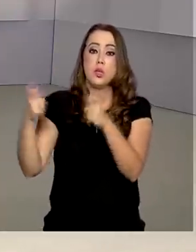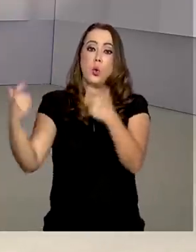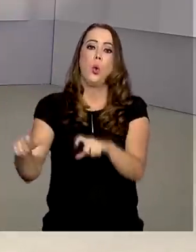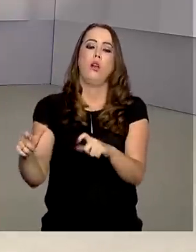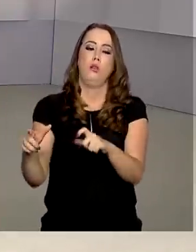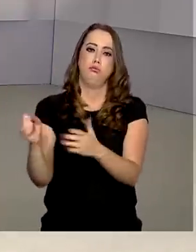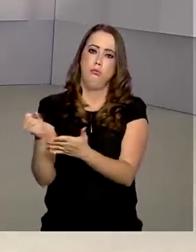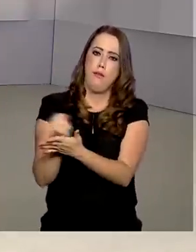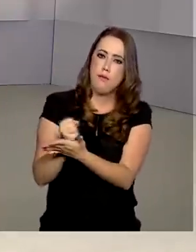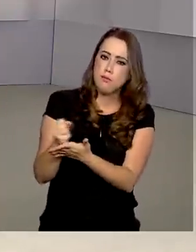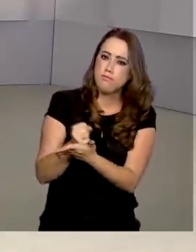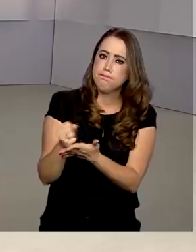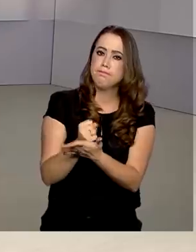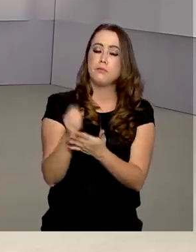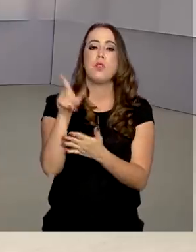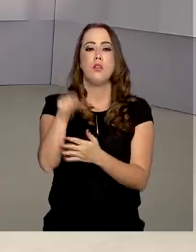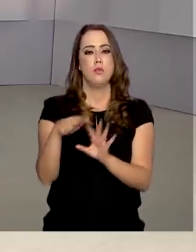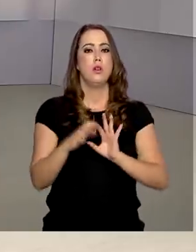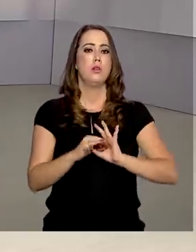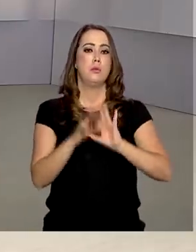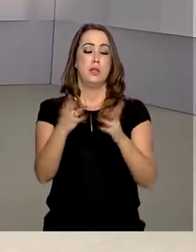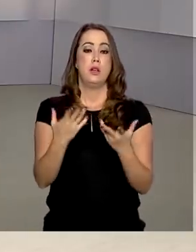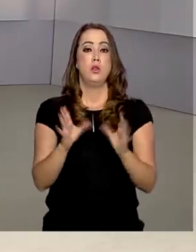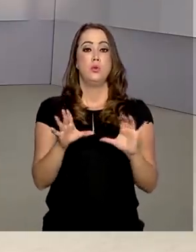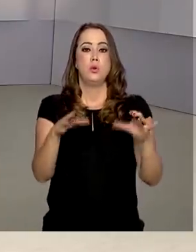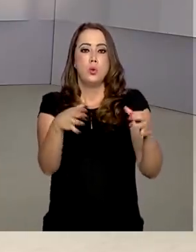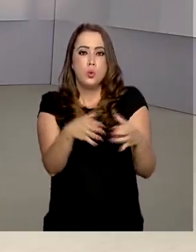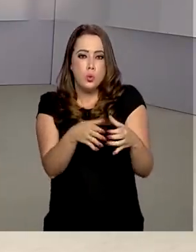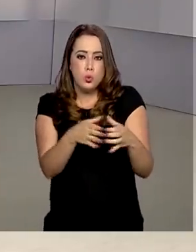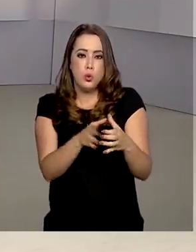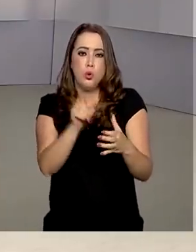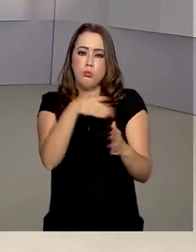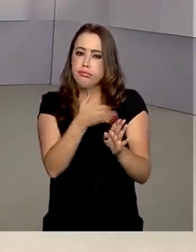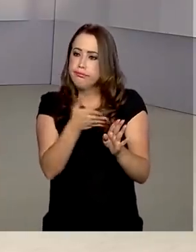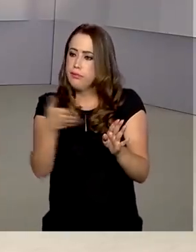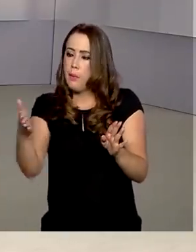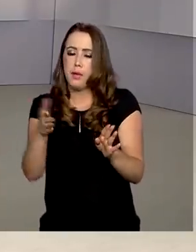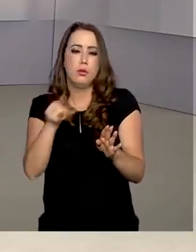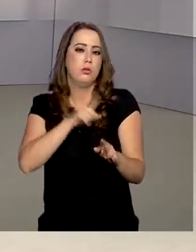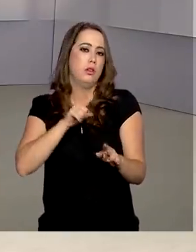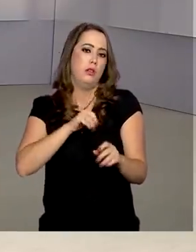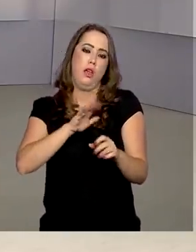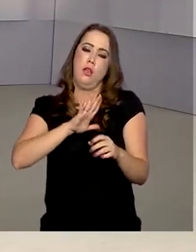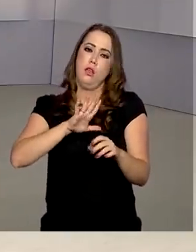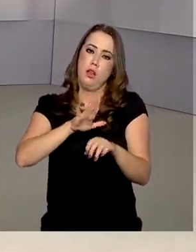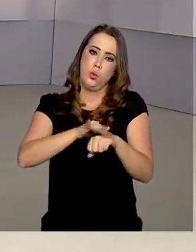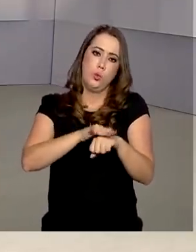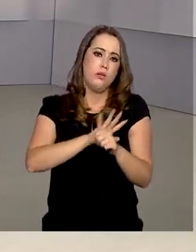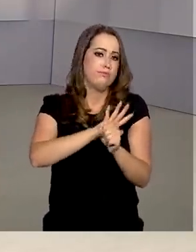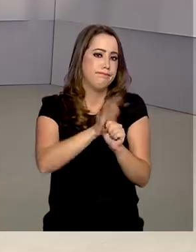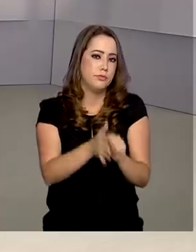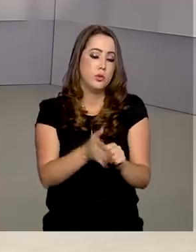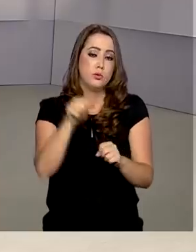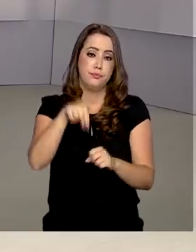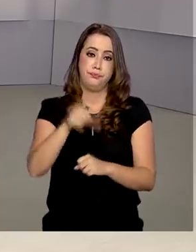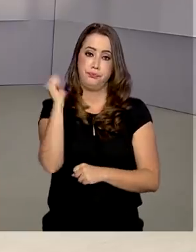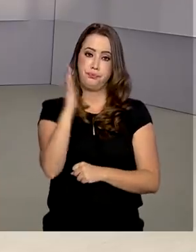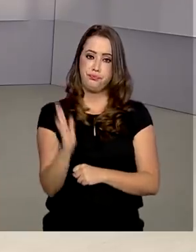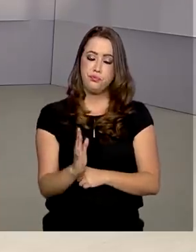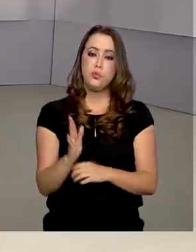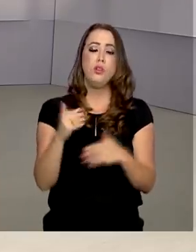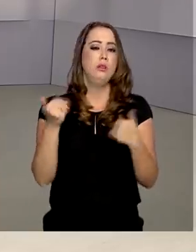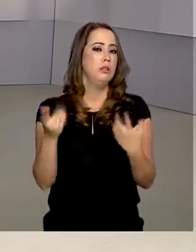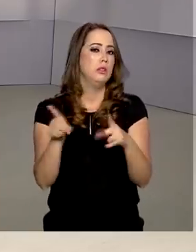unanimidade pela diretoria colegiada e vale enquanto durar a pandemia. E durante a votação, o diretor